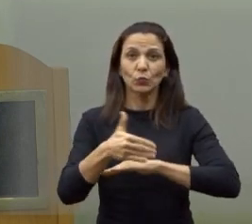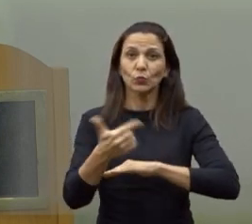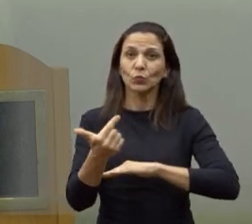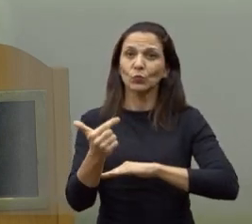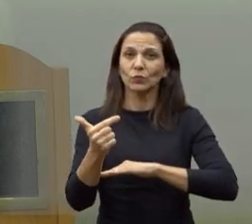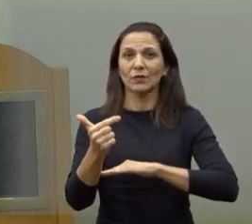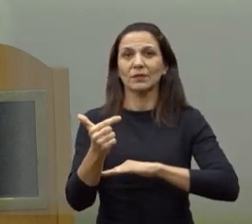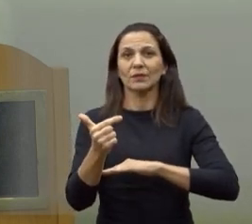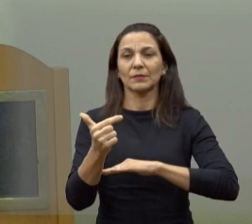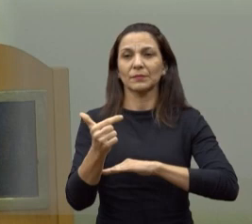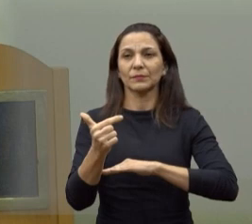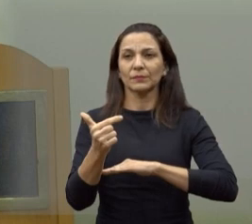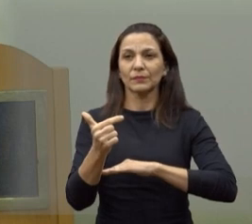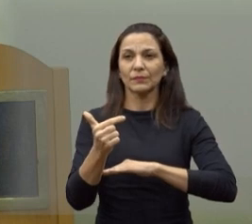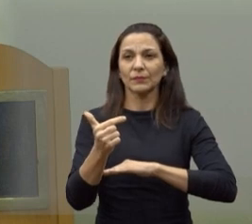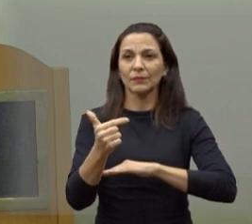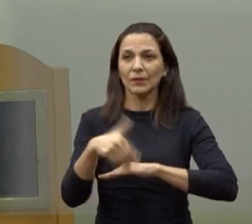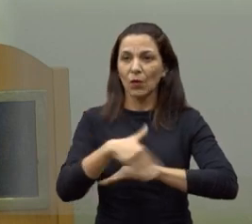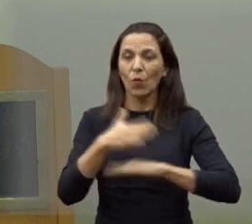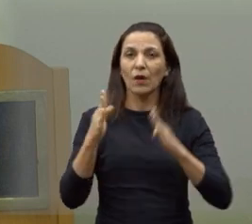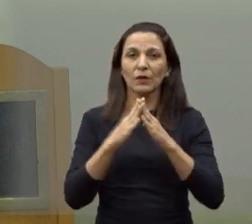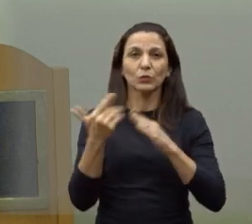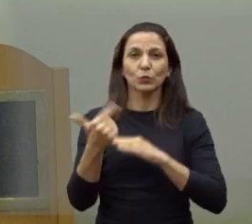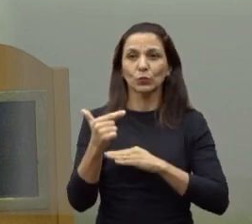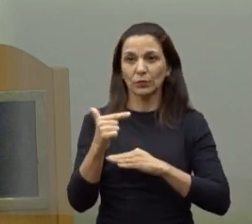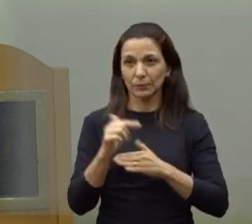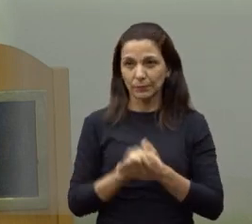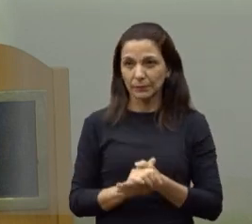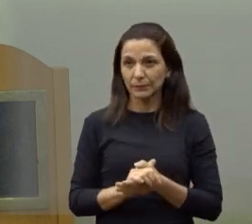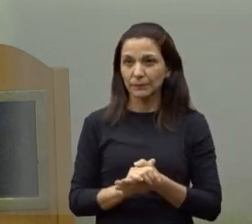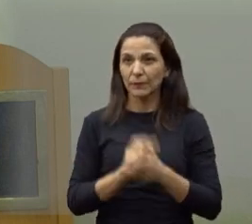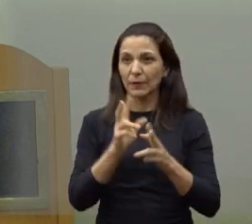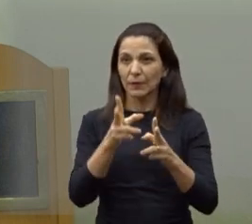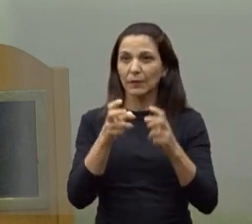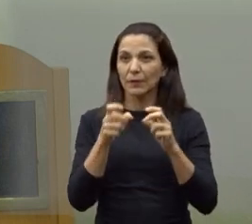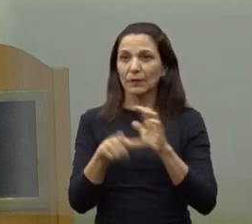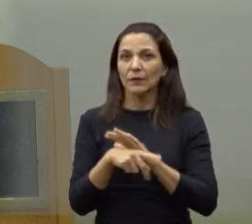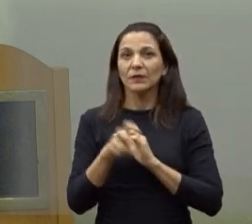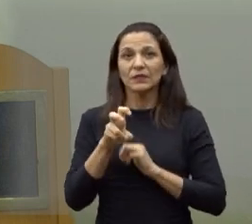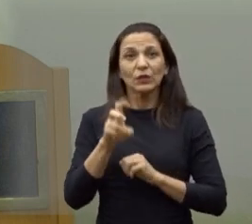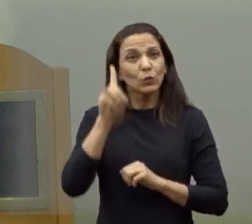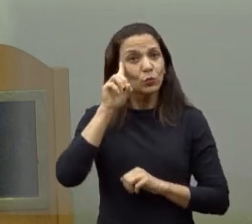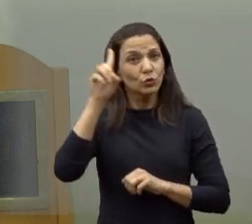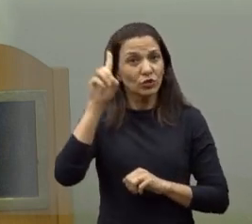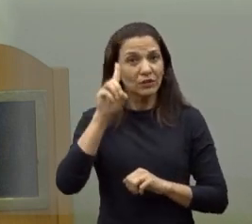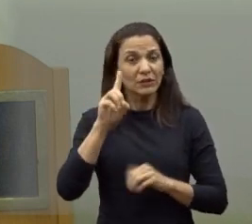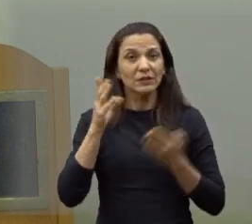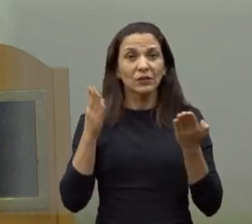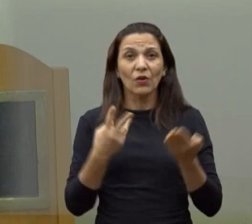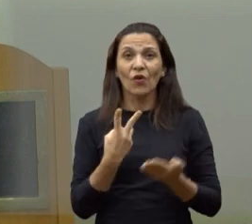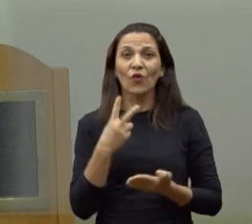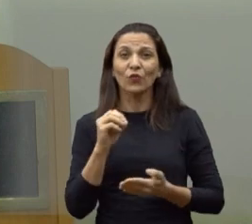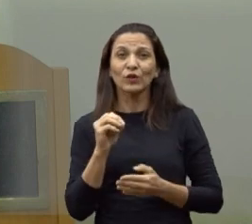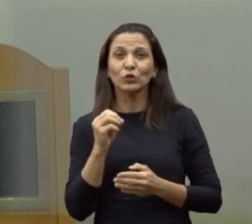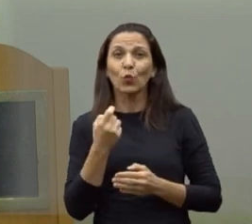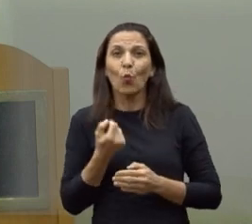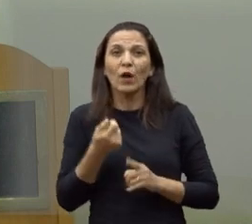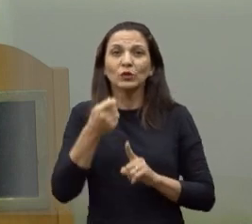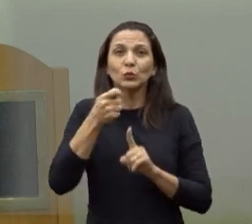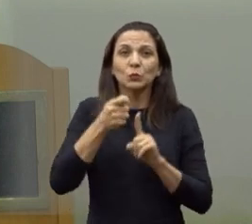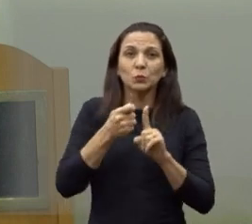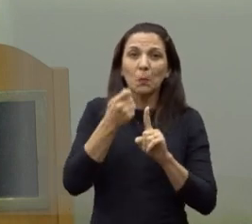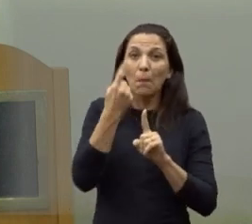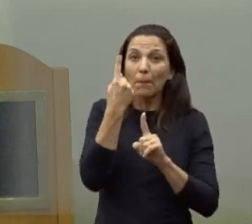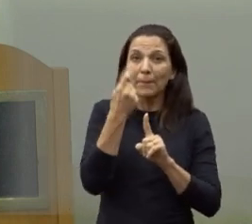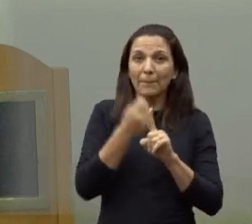e não há como identificar. Quando você identifica, antes eram cinco dias últimos, hoje está passando de 20, quase um mês, para trocar uma